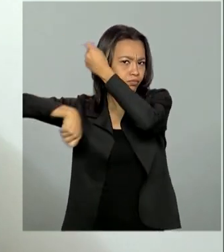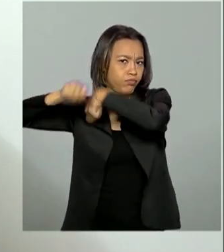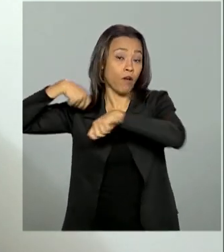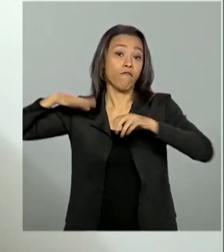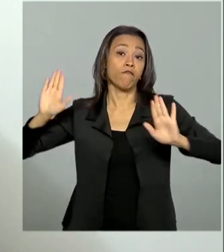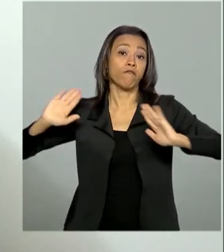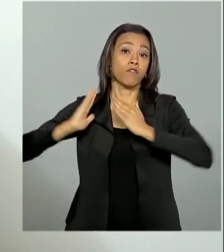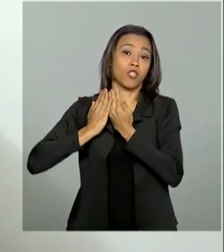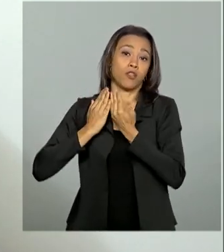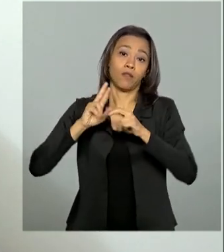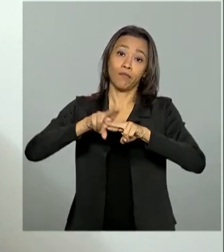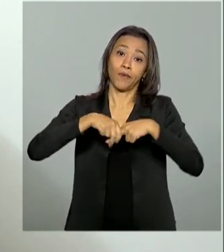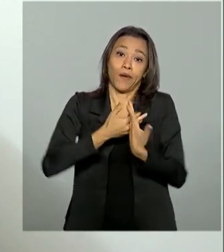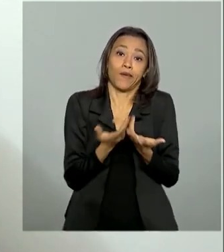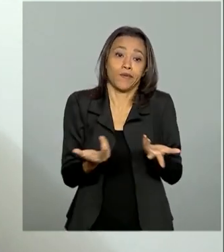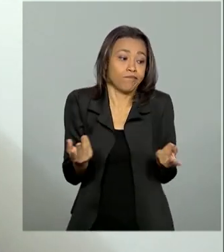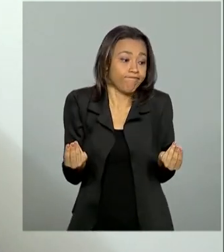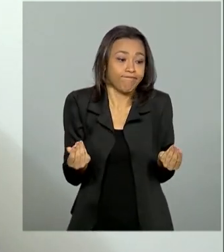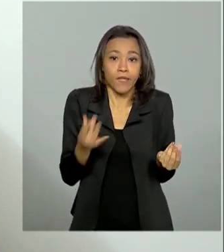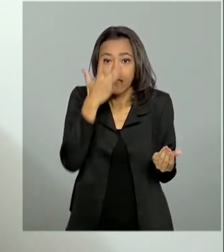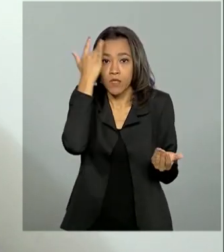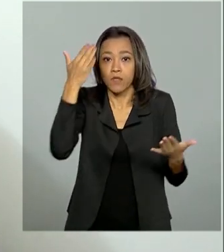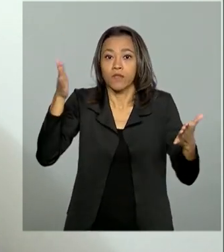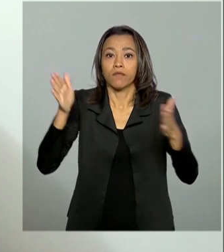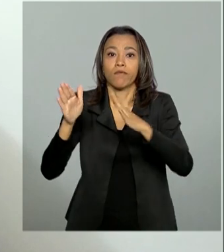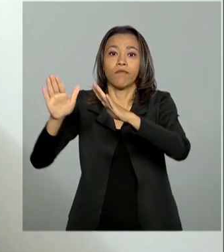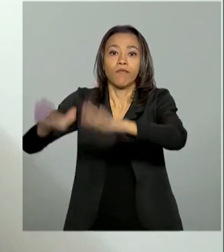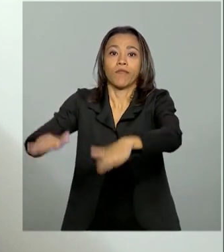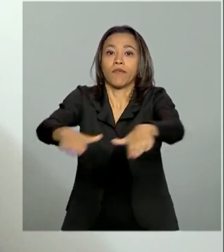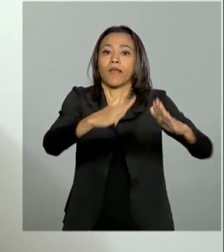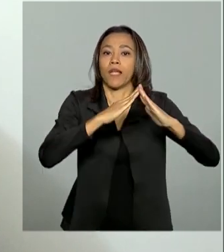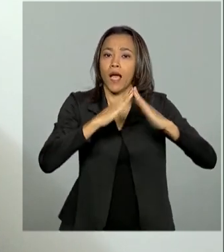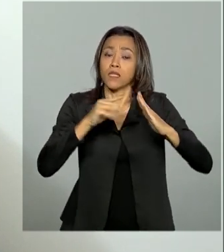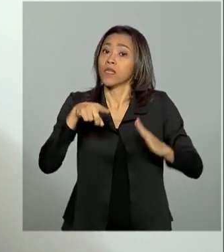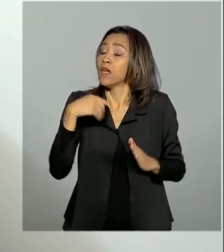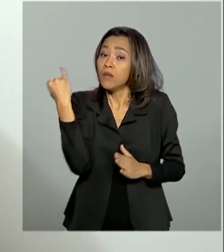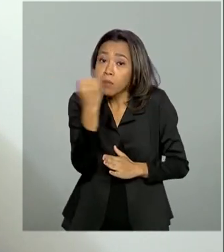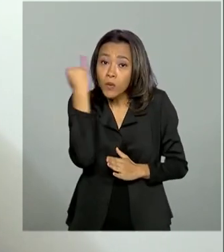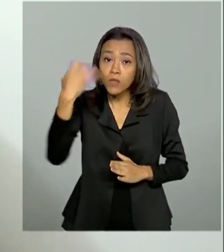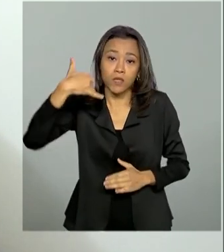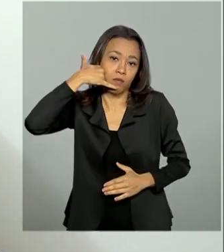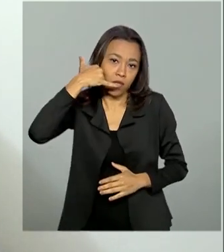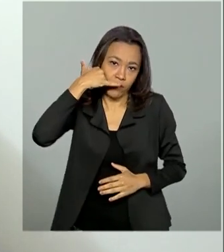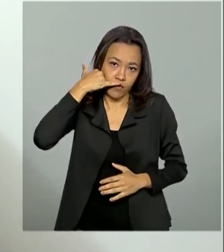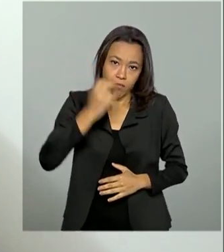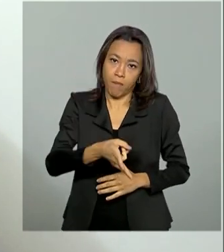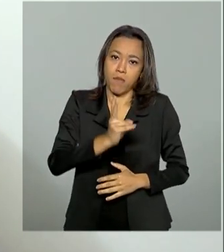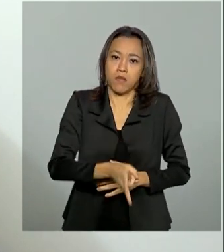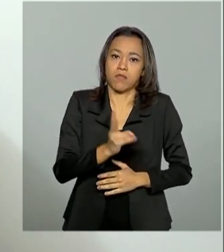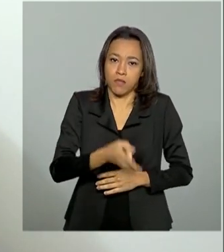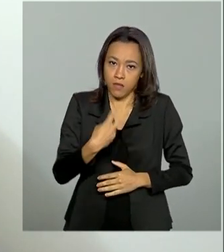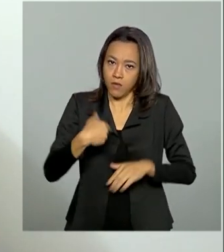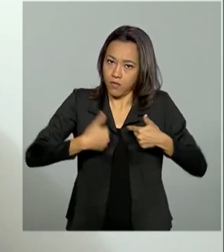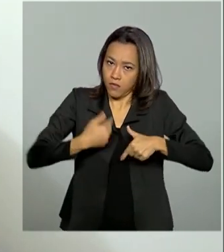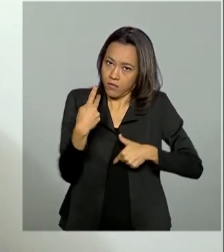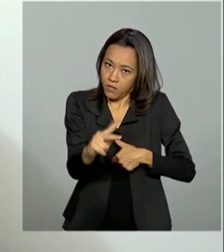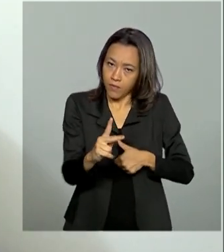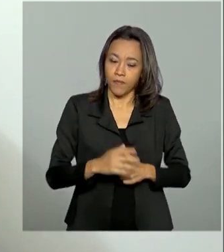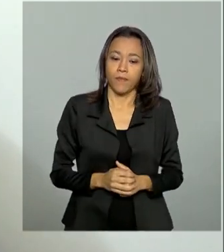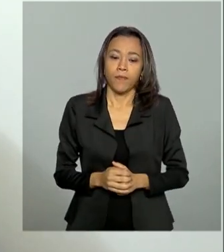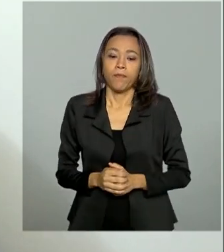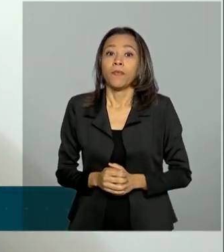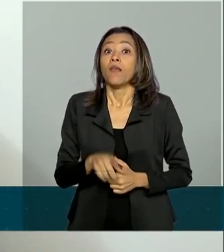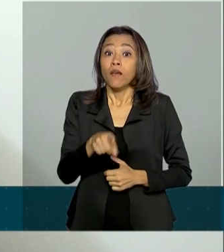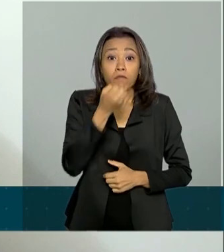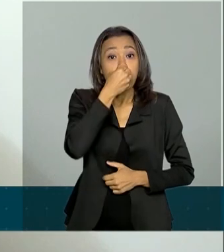falta de clientes. Para ela o telefone é fundamental para a manutenção do negócio após a quarentena. Isso veio uma